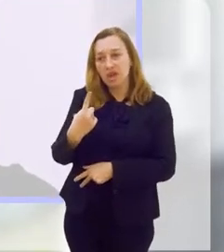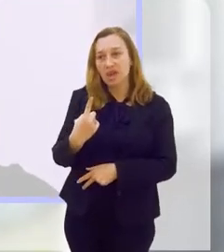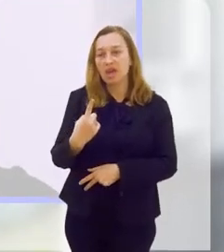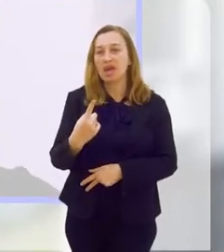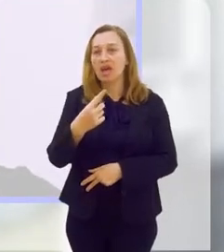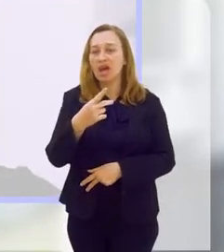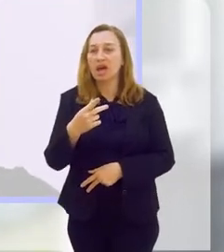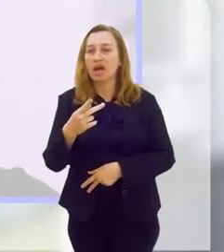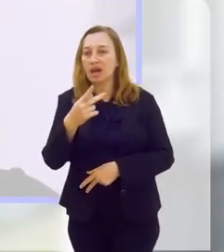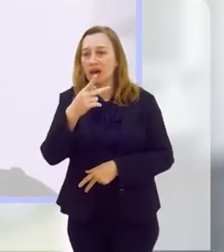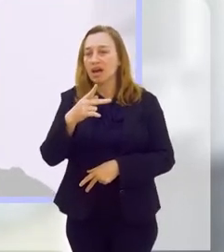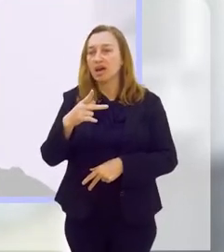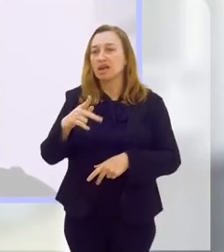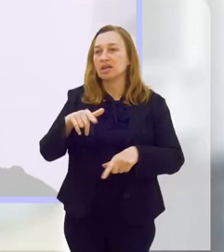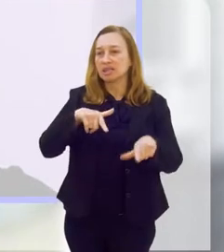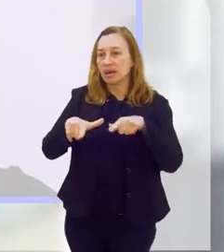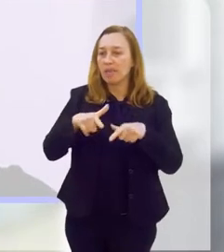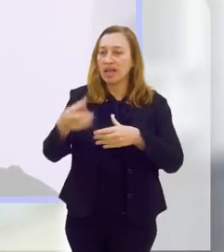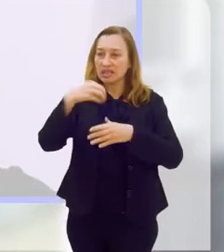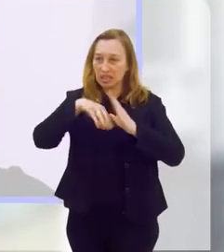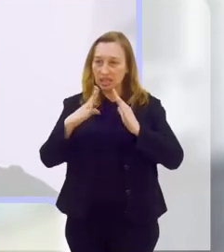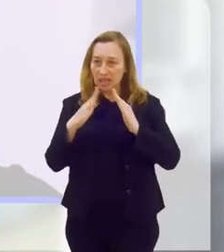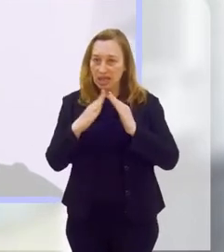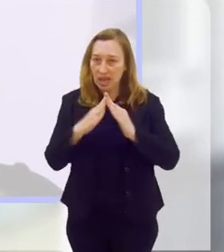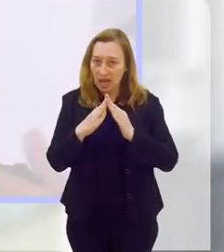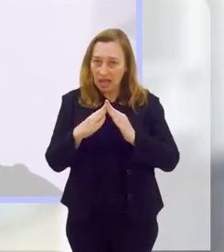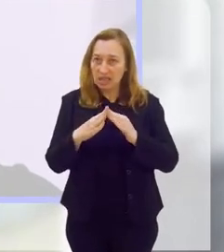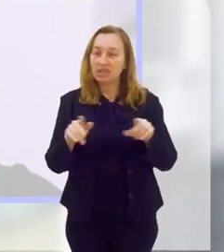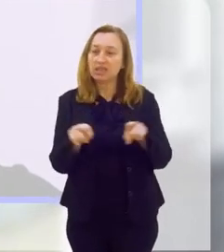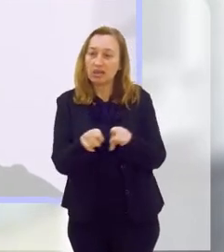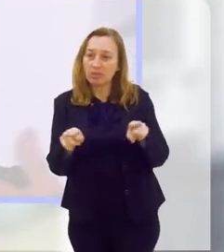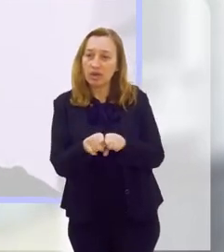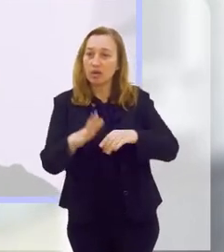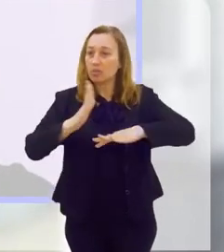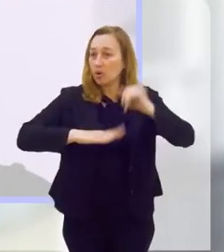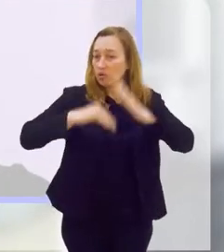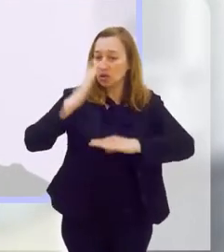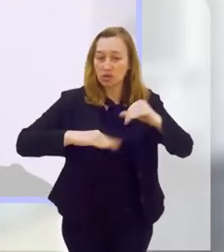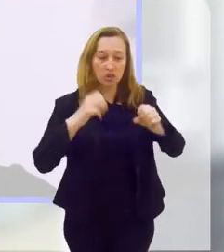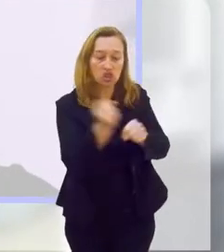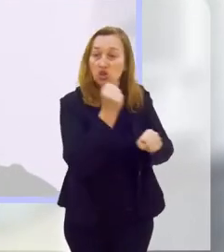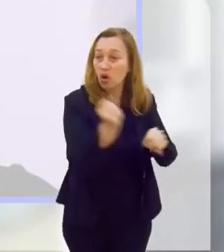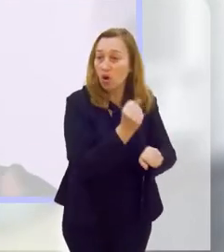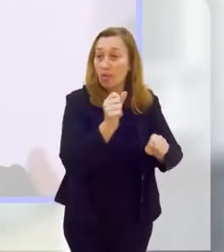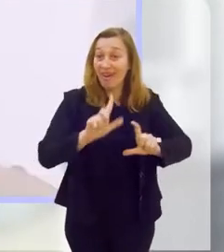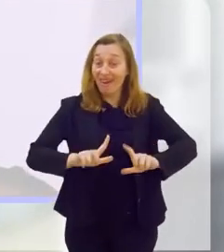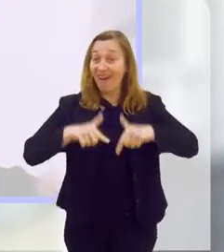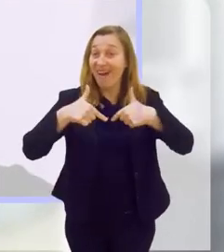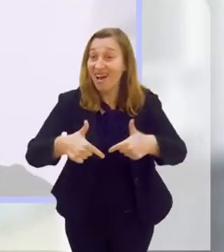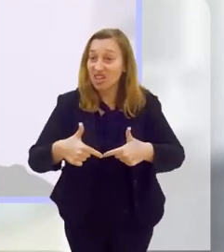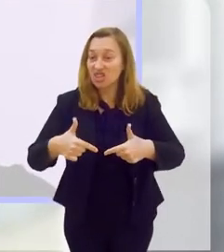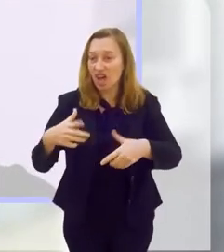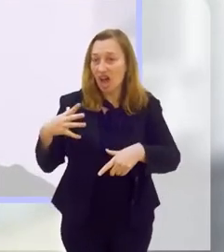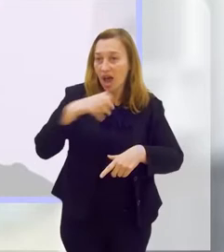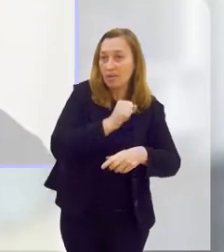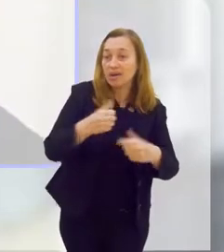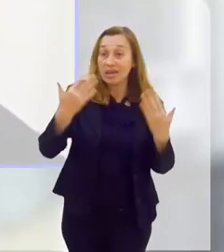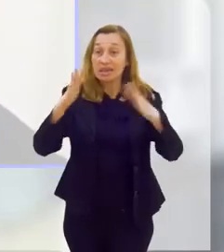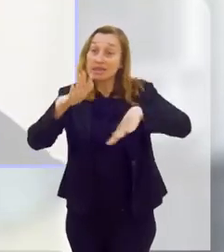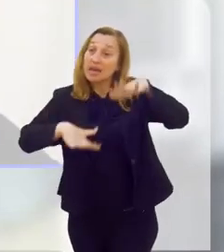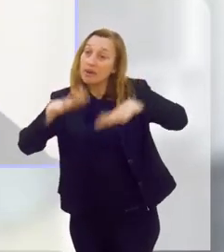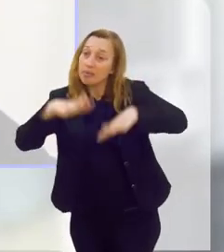a doméstica ou o servente de obra, são profissões muito ativas, sabe? Que dependem muito do corpo.